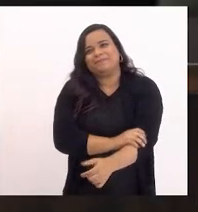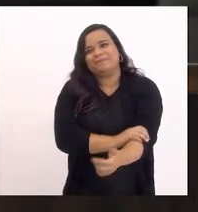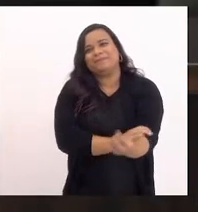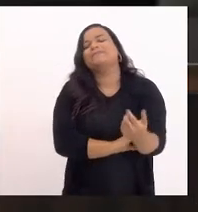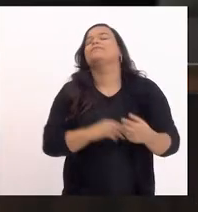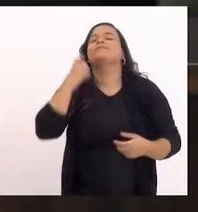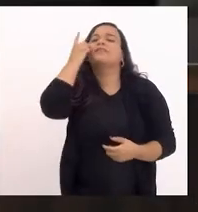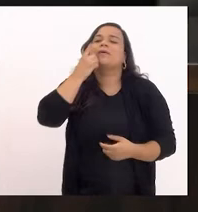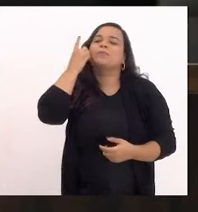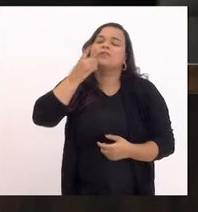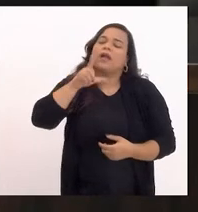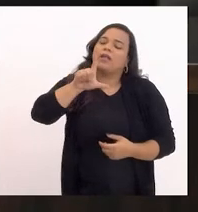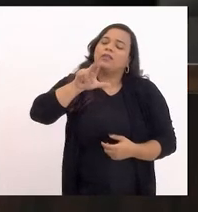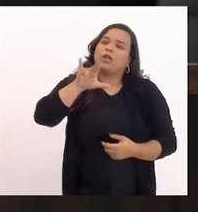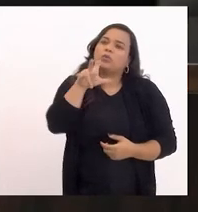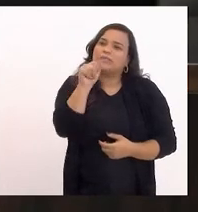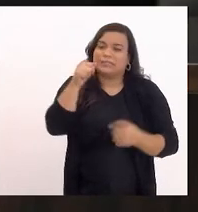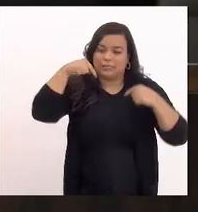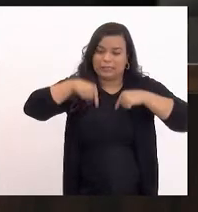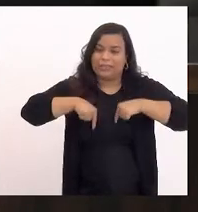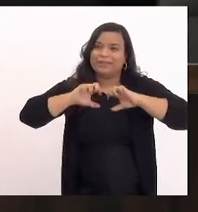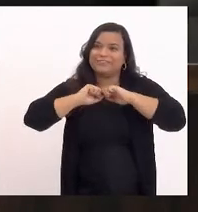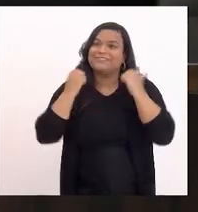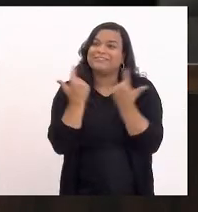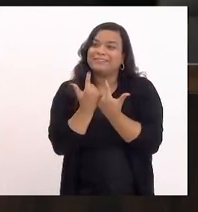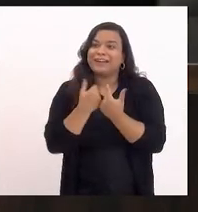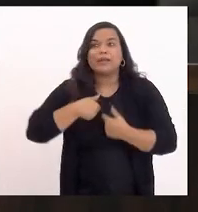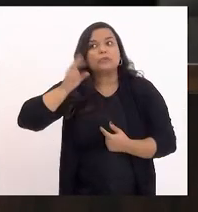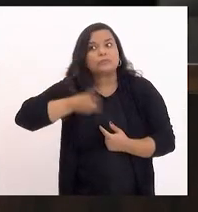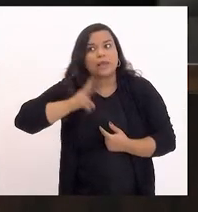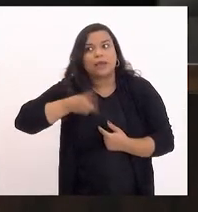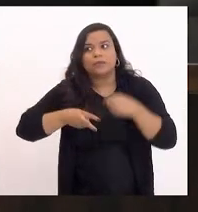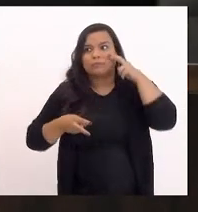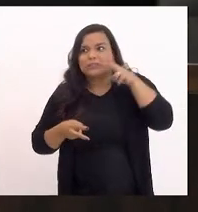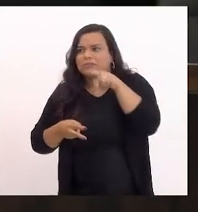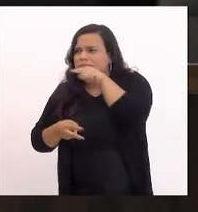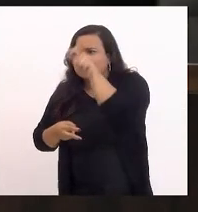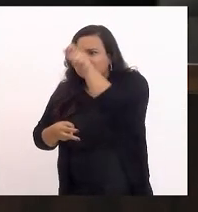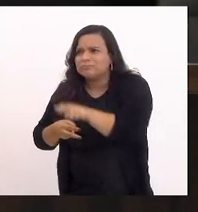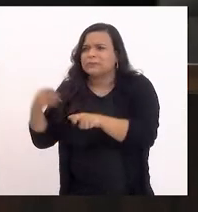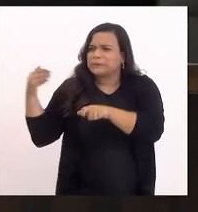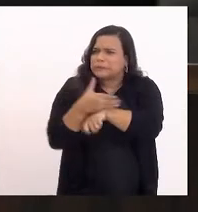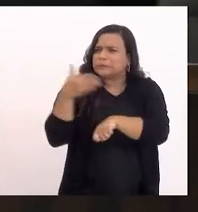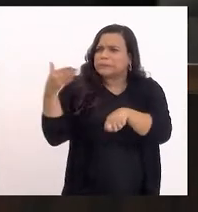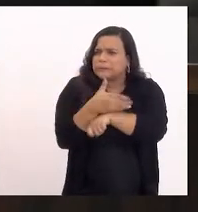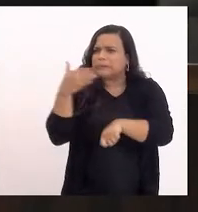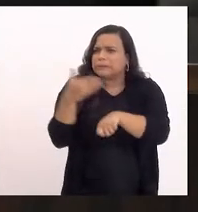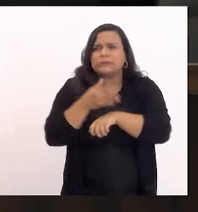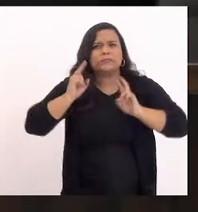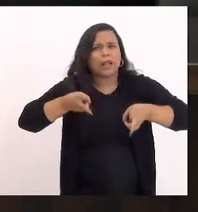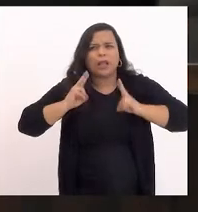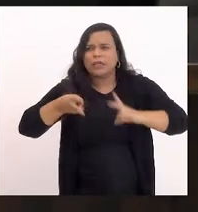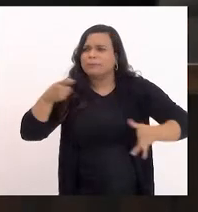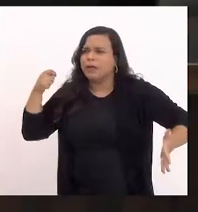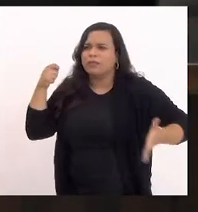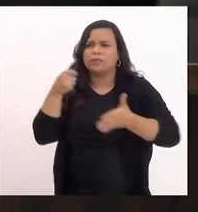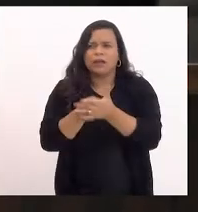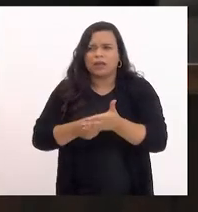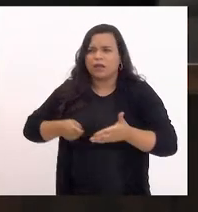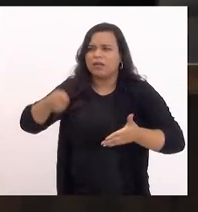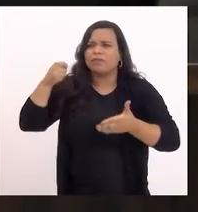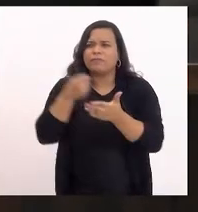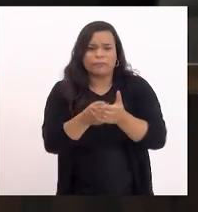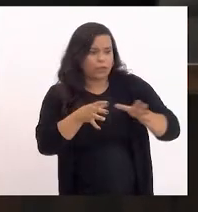Deputada Lucinha, nessa casa, eu sempre vi a presença de V. Exª aqui à frente da defesa do povo